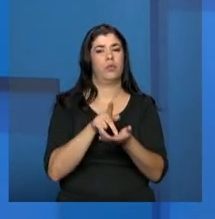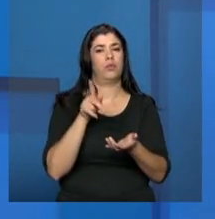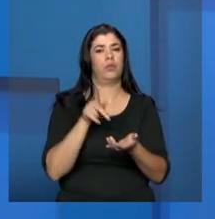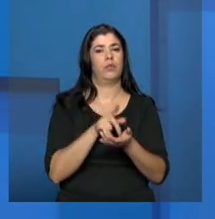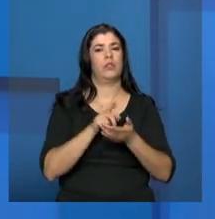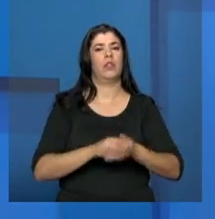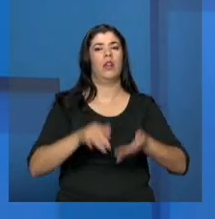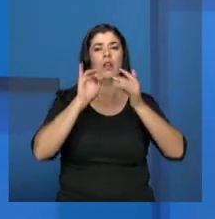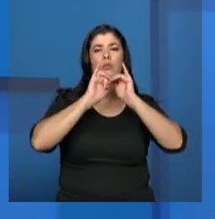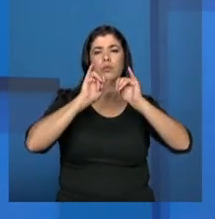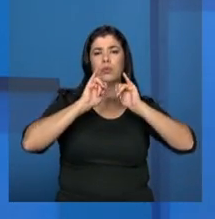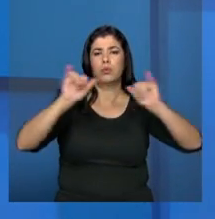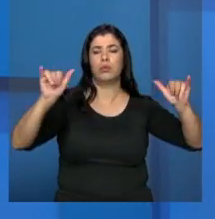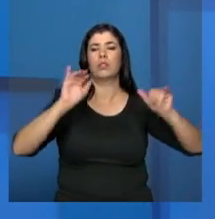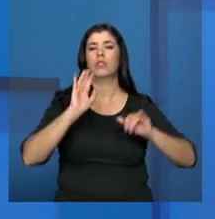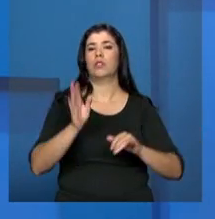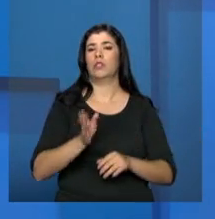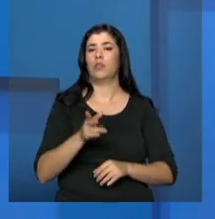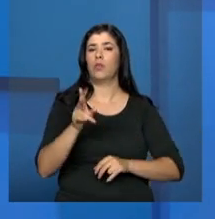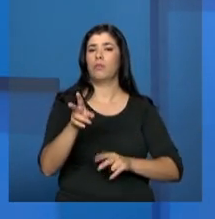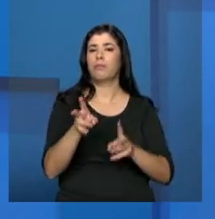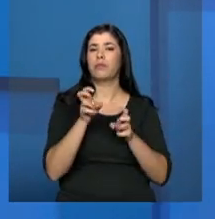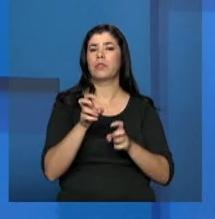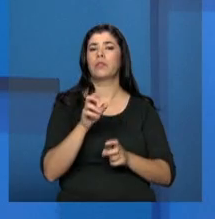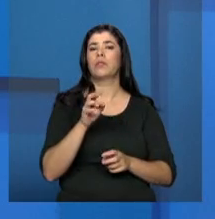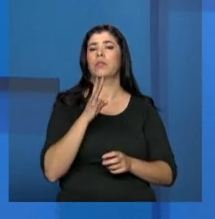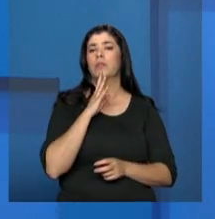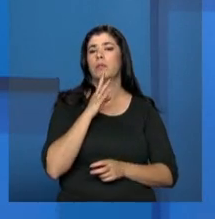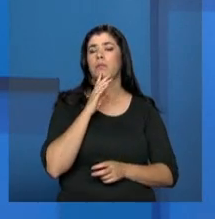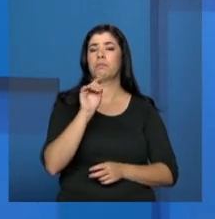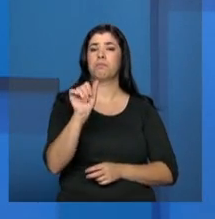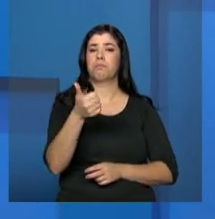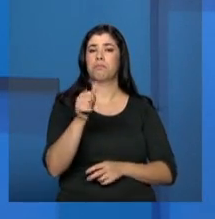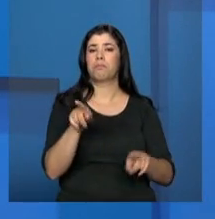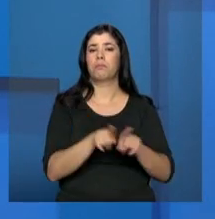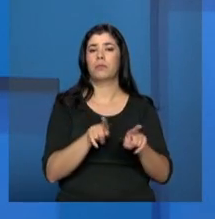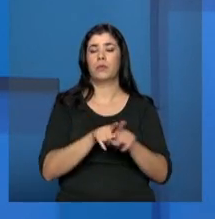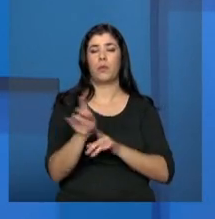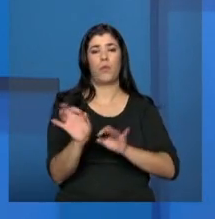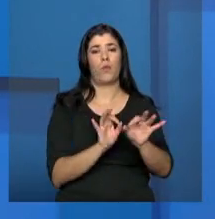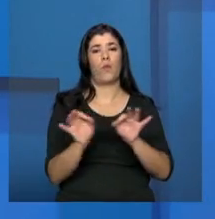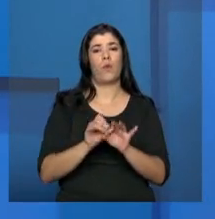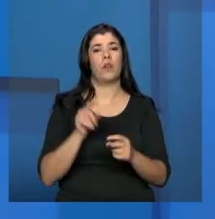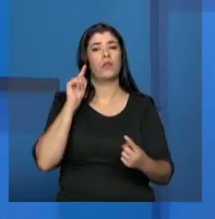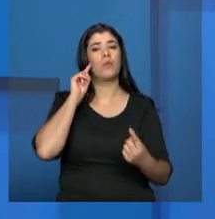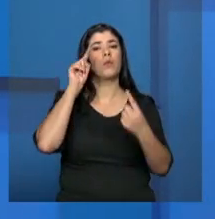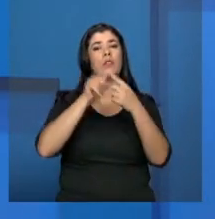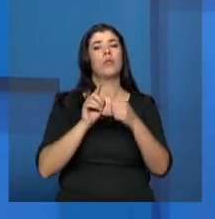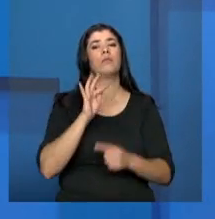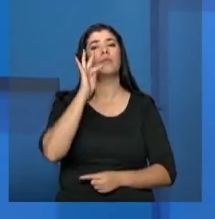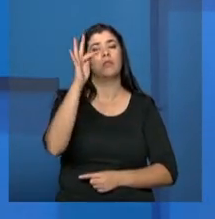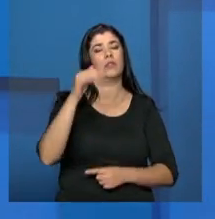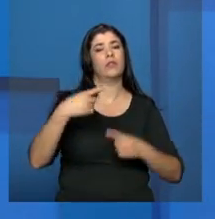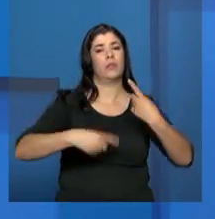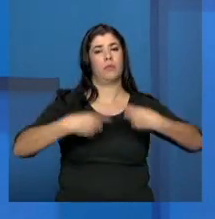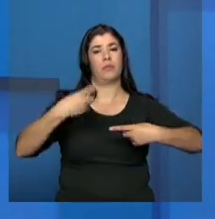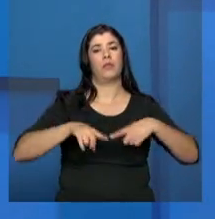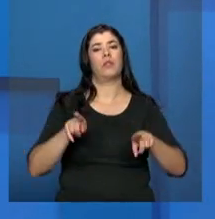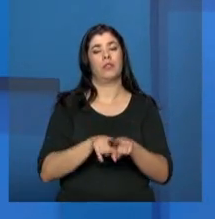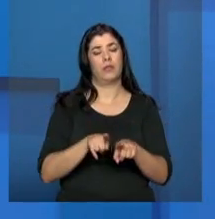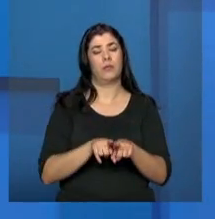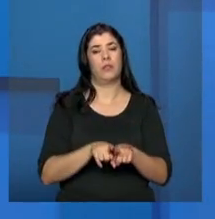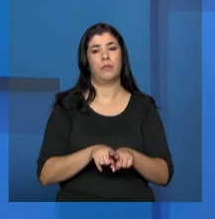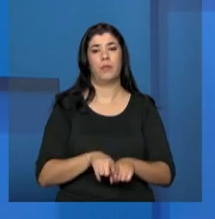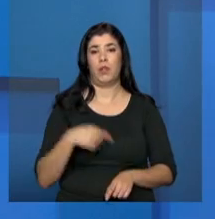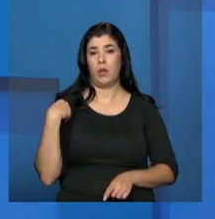divulgar, tomar conhecimento, avaliar e construir perspectivas futuras da política. E para nós é muito